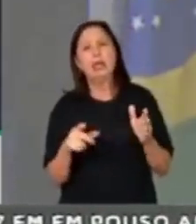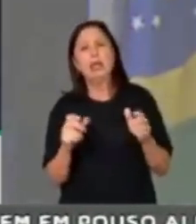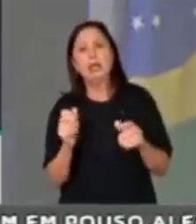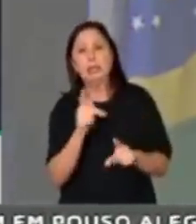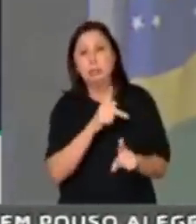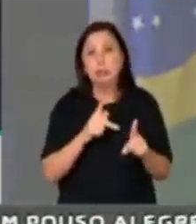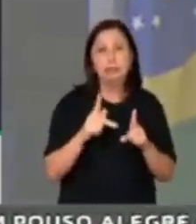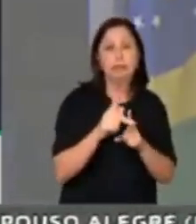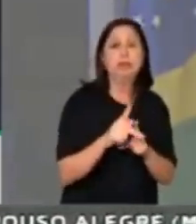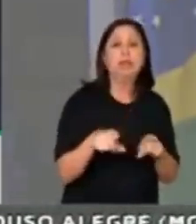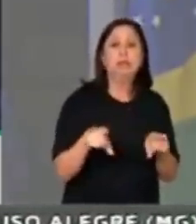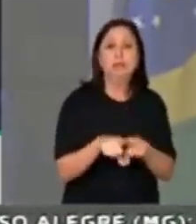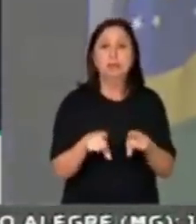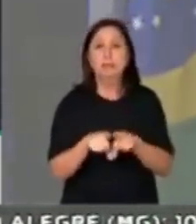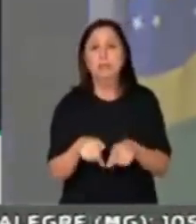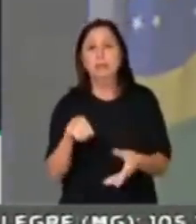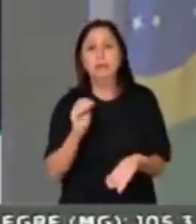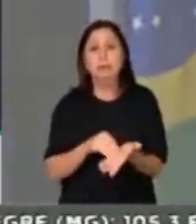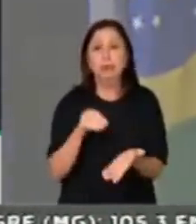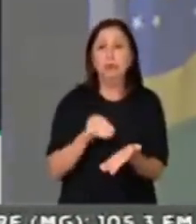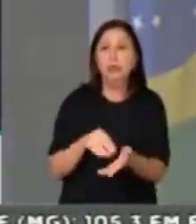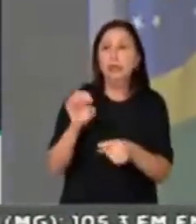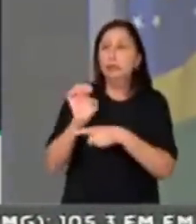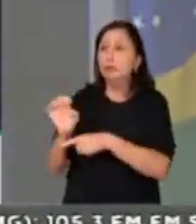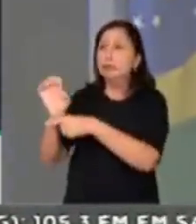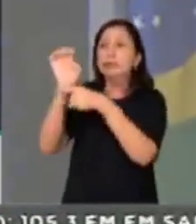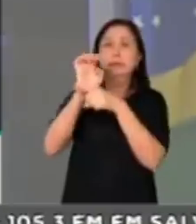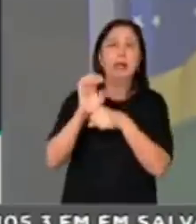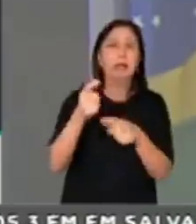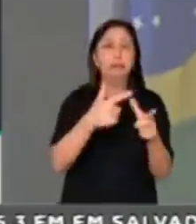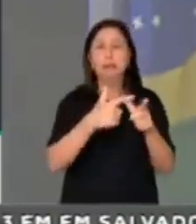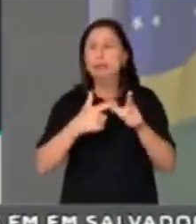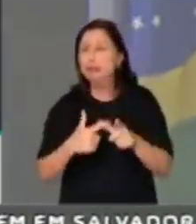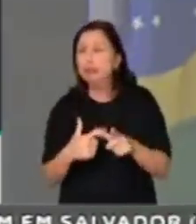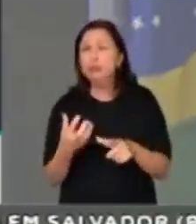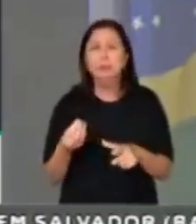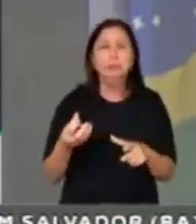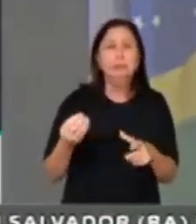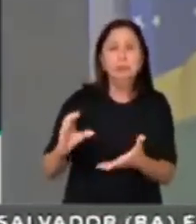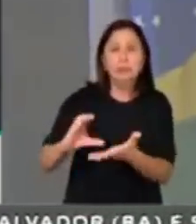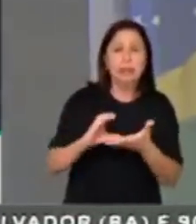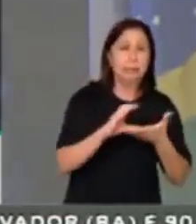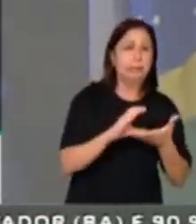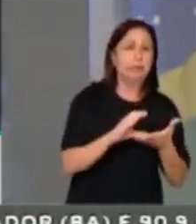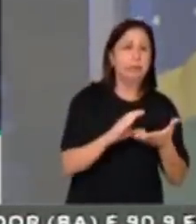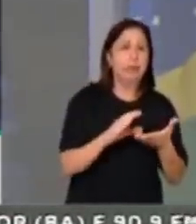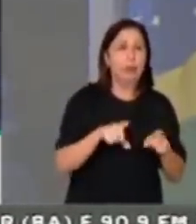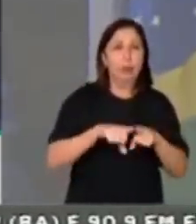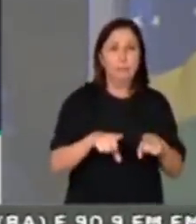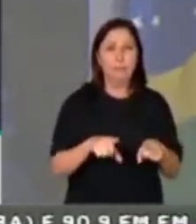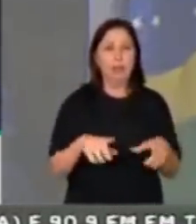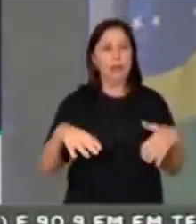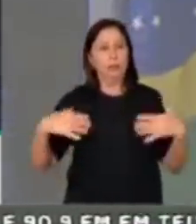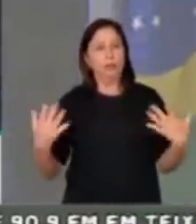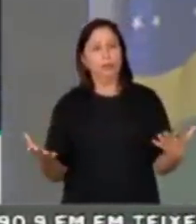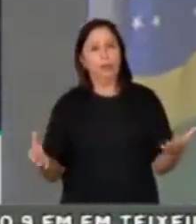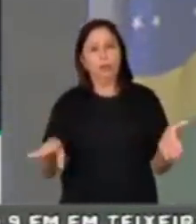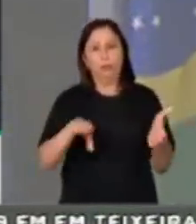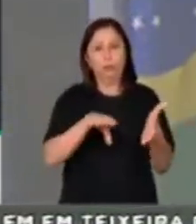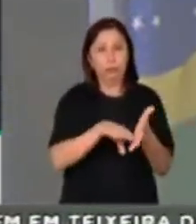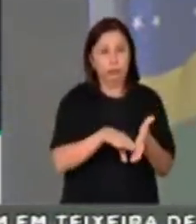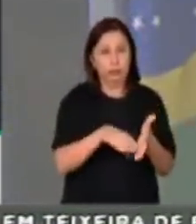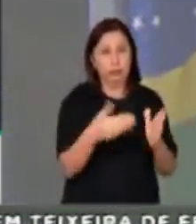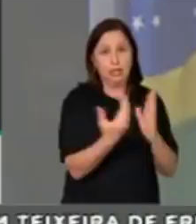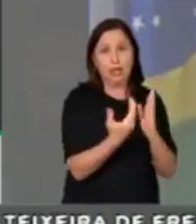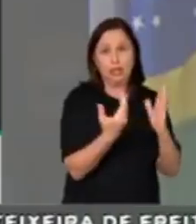financiar serviços essenciais, de saúde, educação, de infraestrutura, de mobilidade urbana. Agora, chega na tribuna, vira leão. Chega na